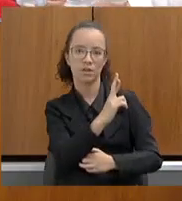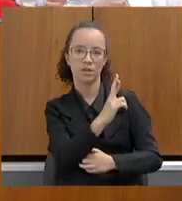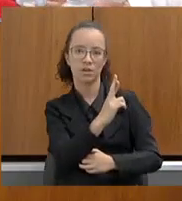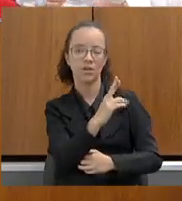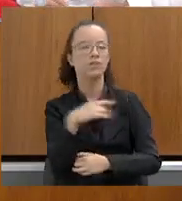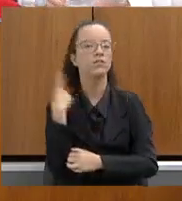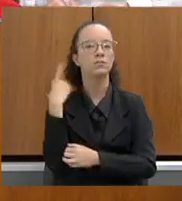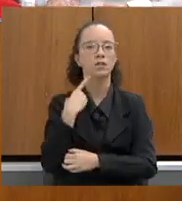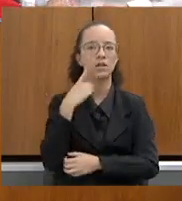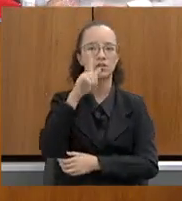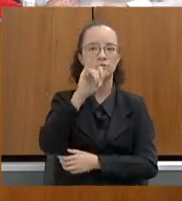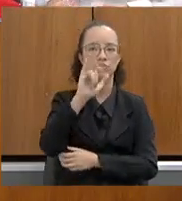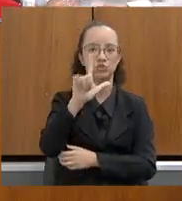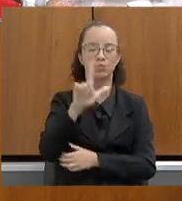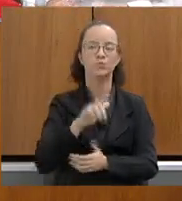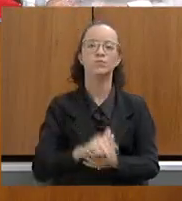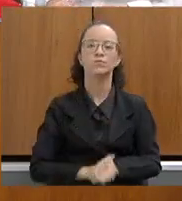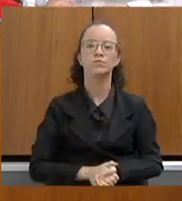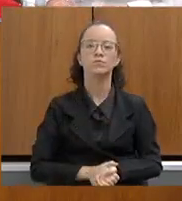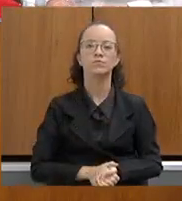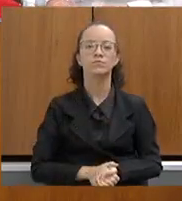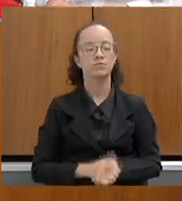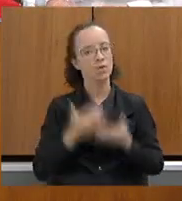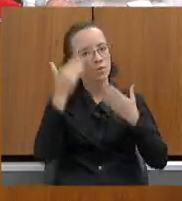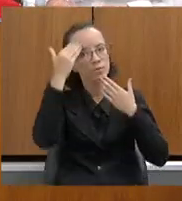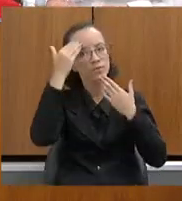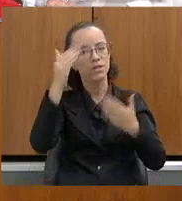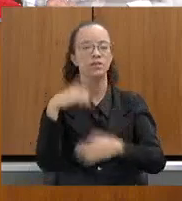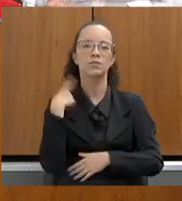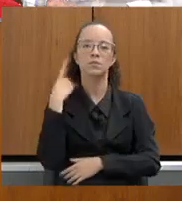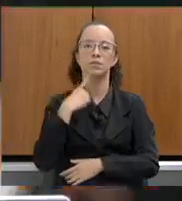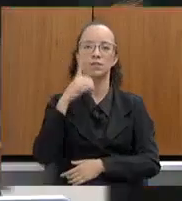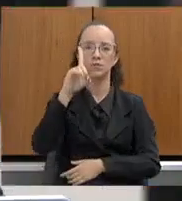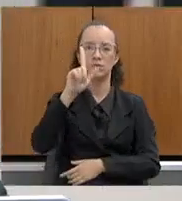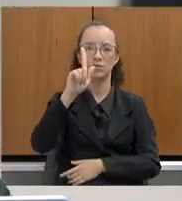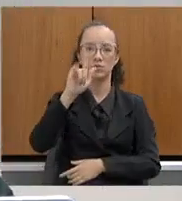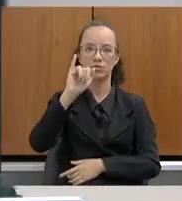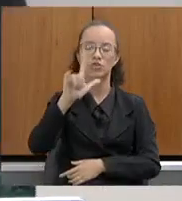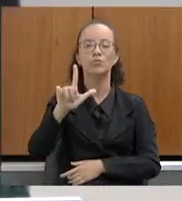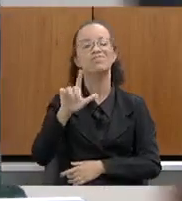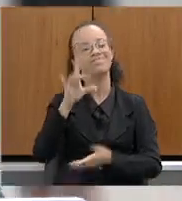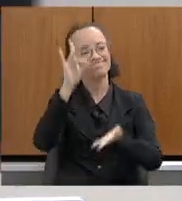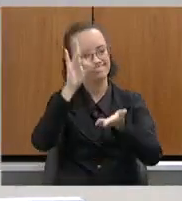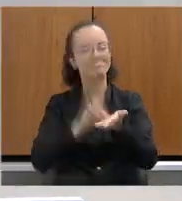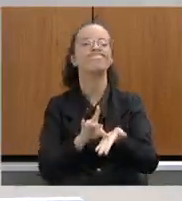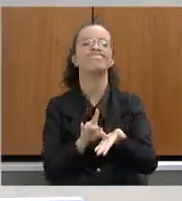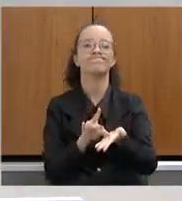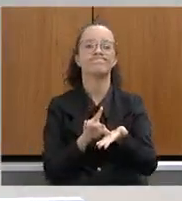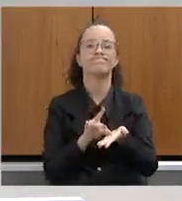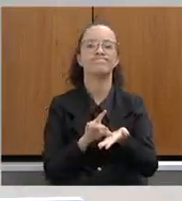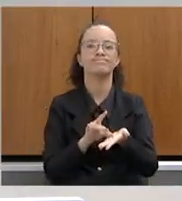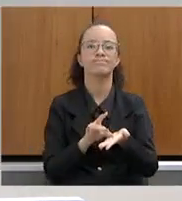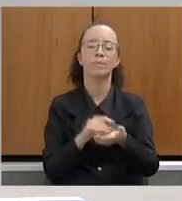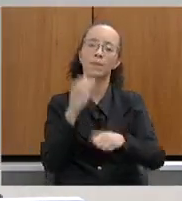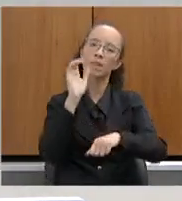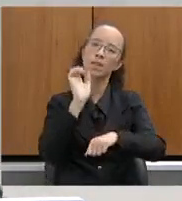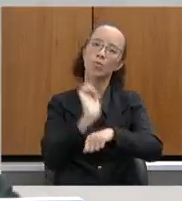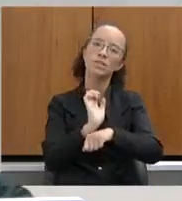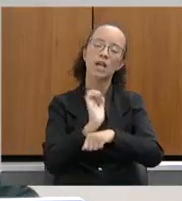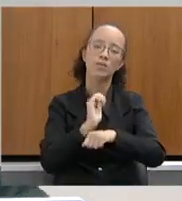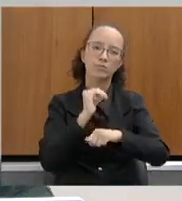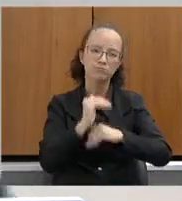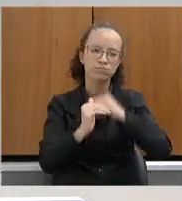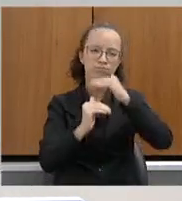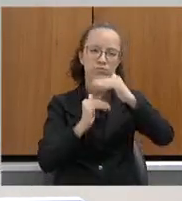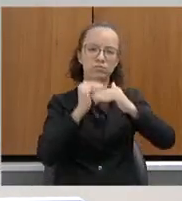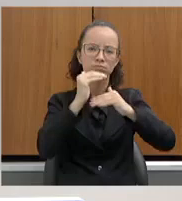deputado Gil Pereira. Muito obrigada, deputado Gil. De fato, o Estado tem avançado